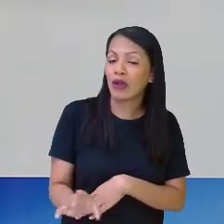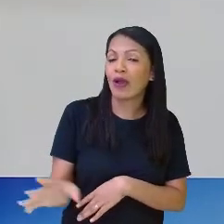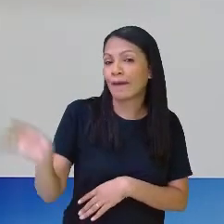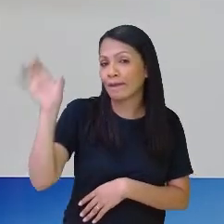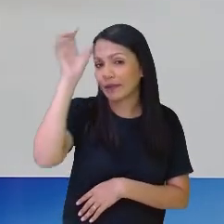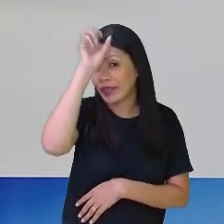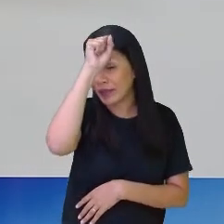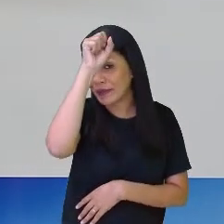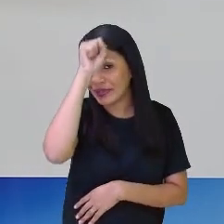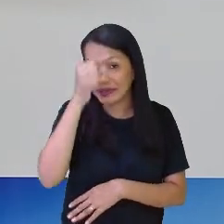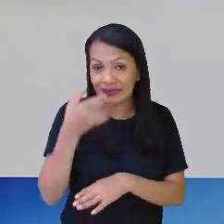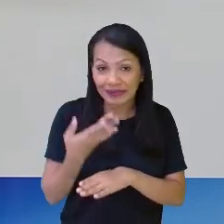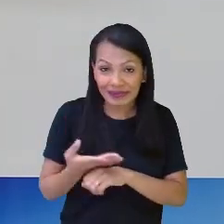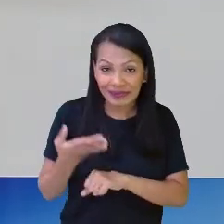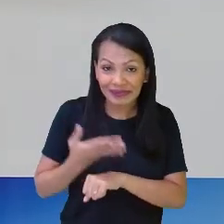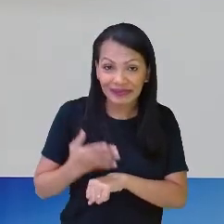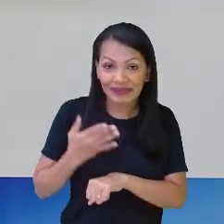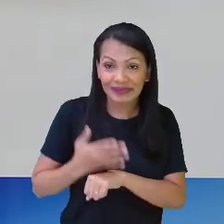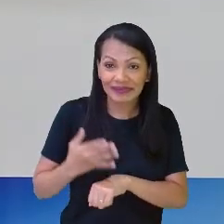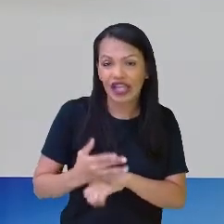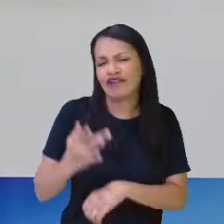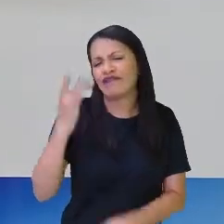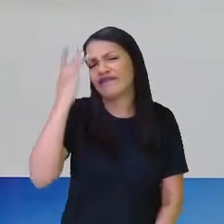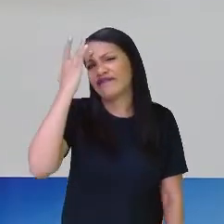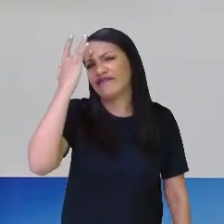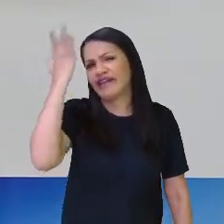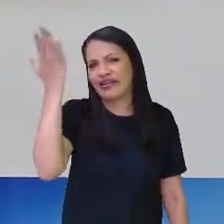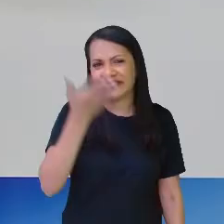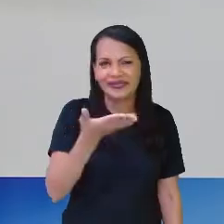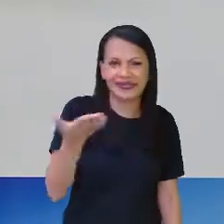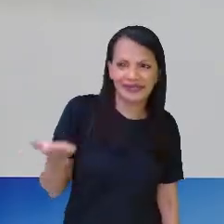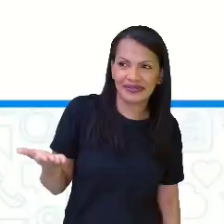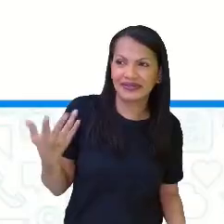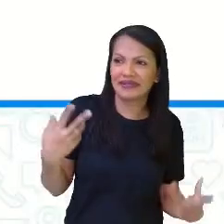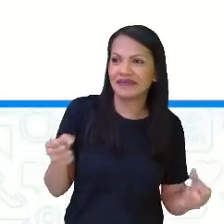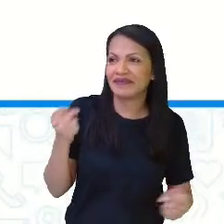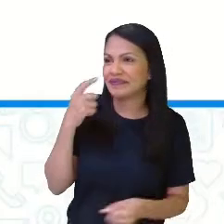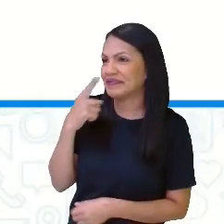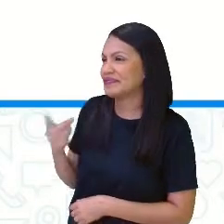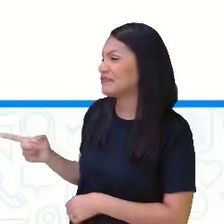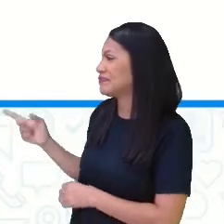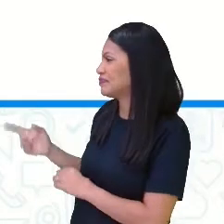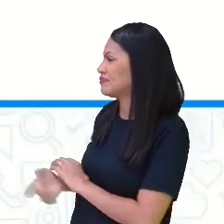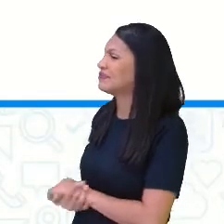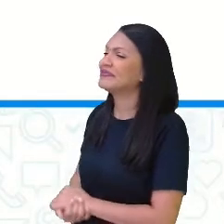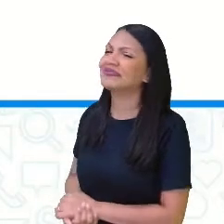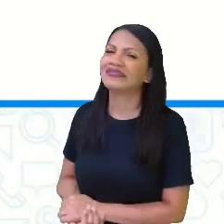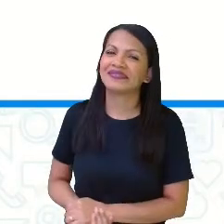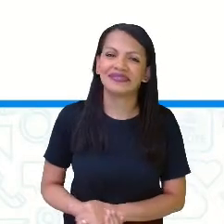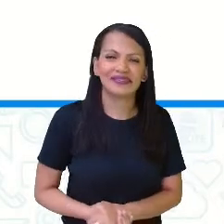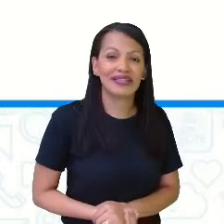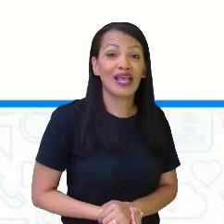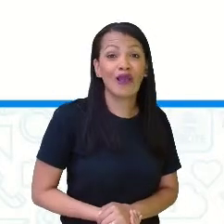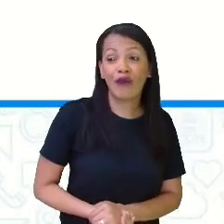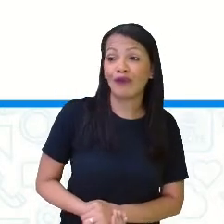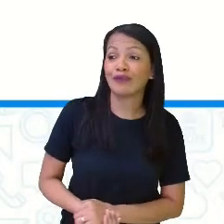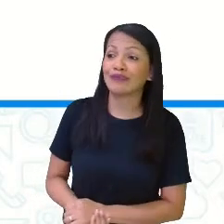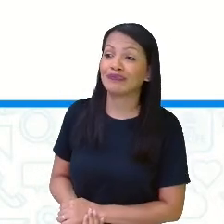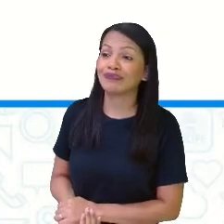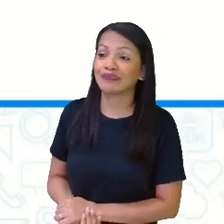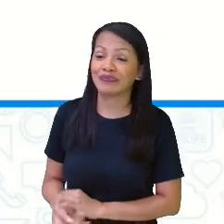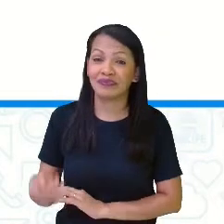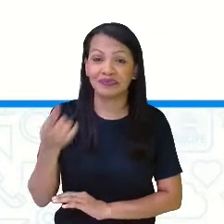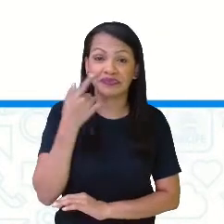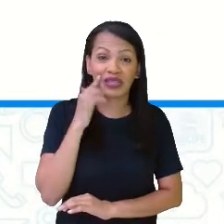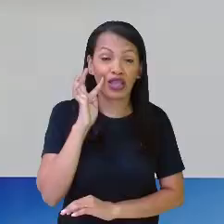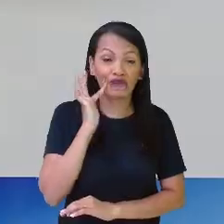praticando. Aí agora é isso aí, fácil, fácil, fácil. Rosas, inclusive eu trouxe aqui rosas também para vocês.